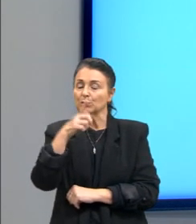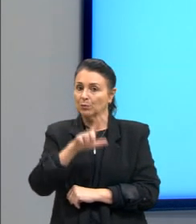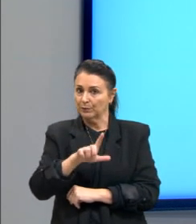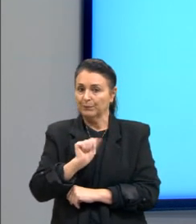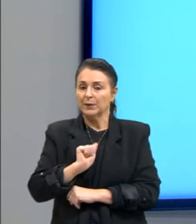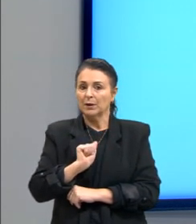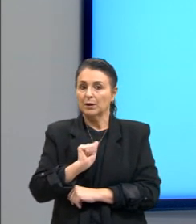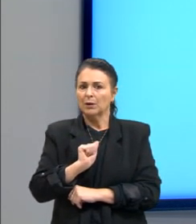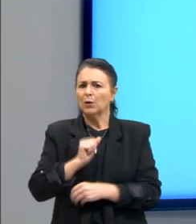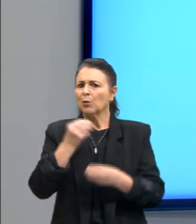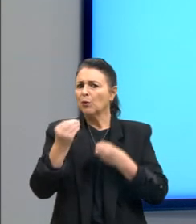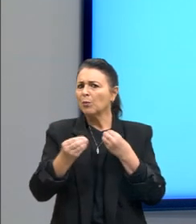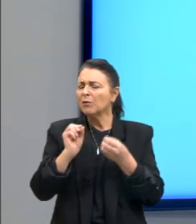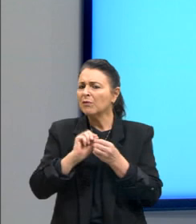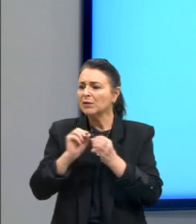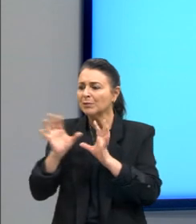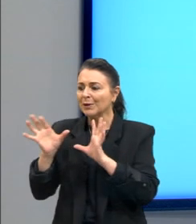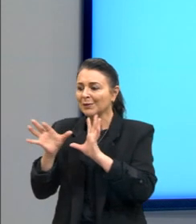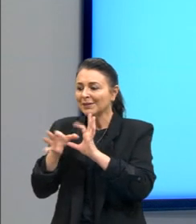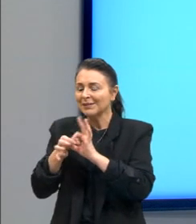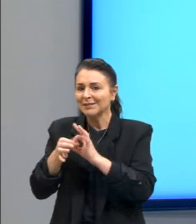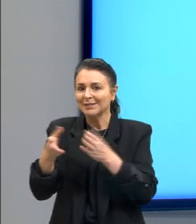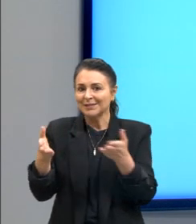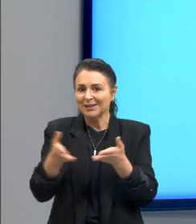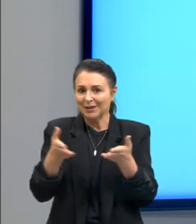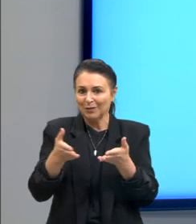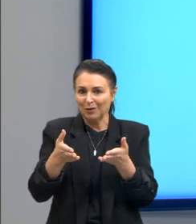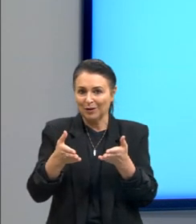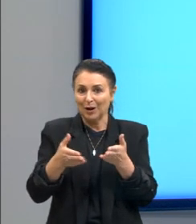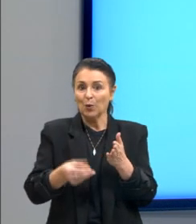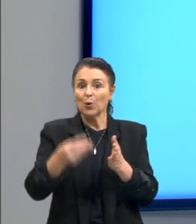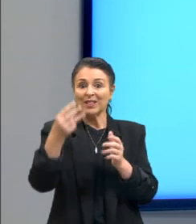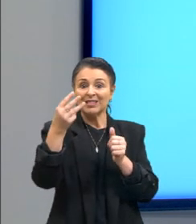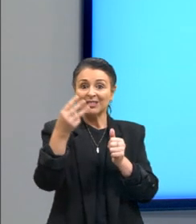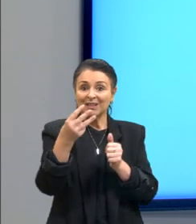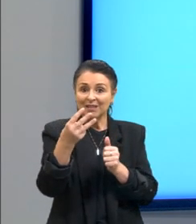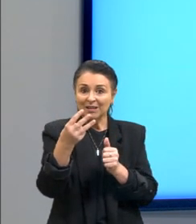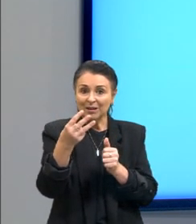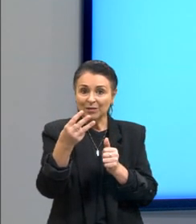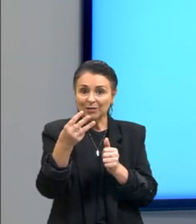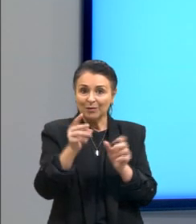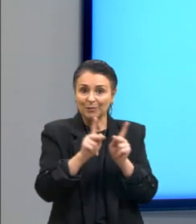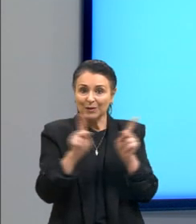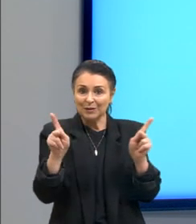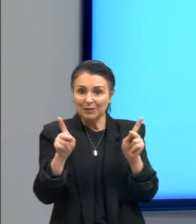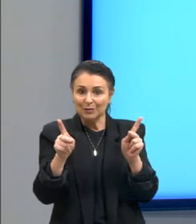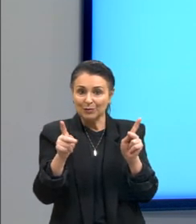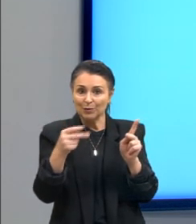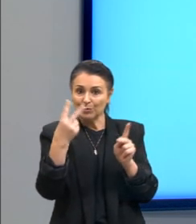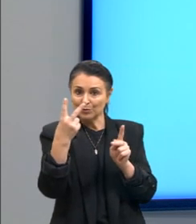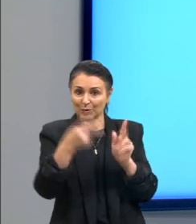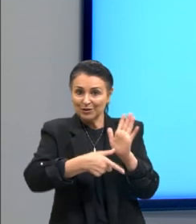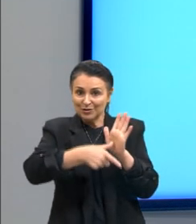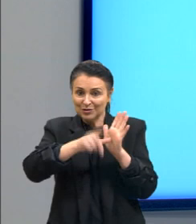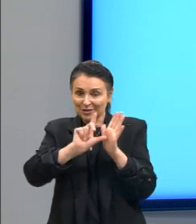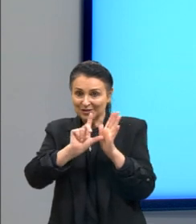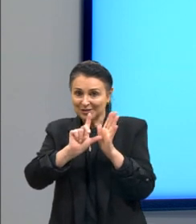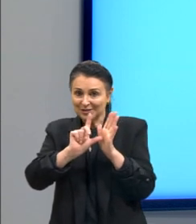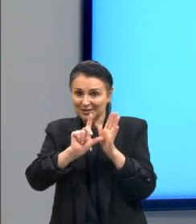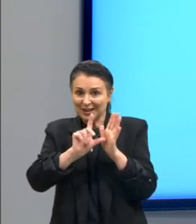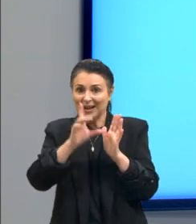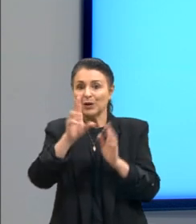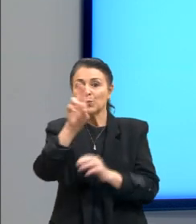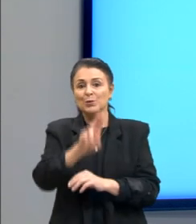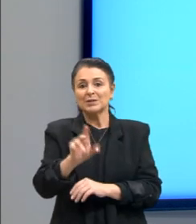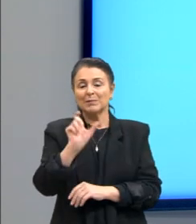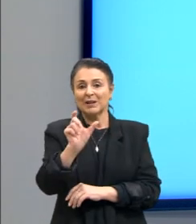como eu faço para conectar agora esse terceiro período aos dois anteriores desse modo de que